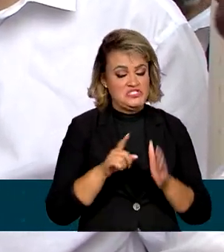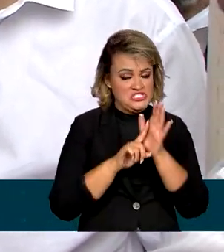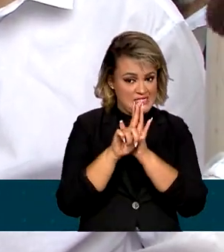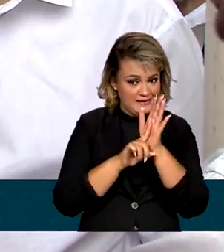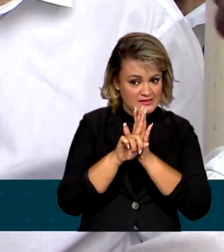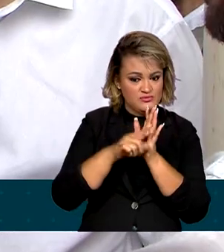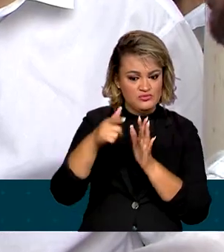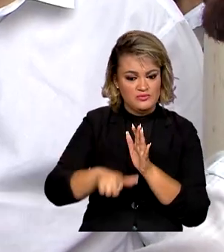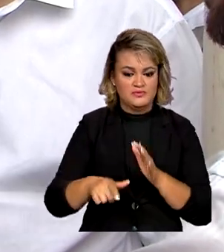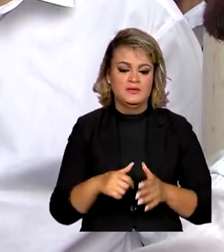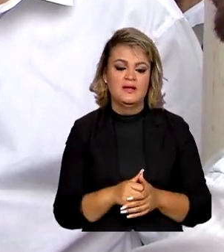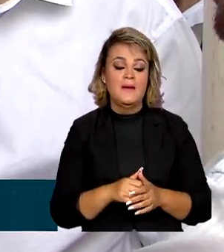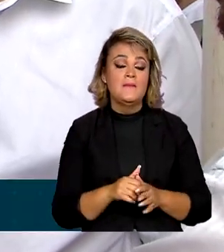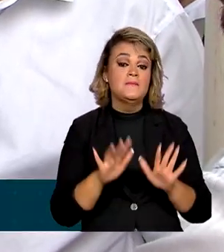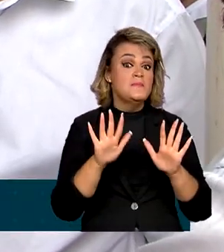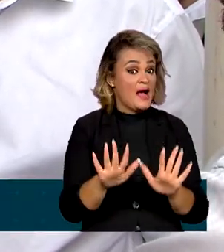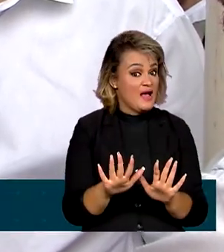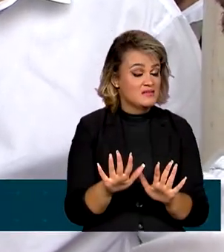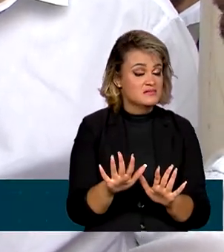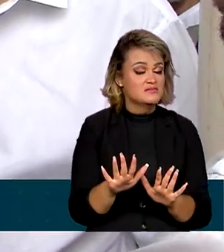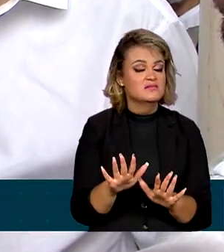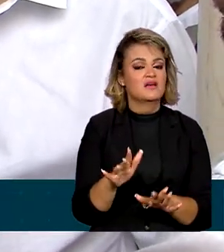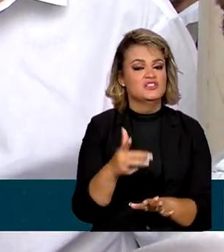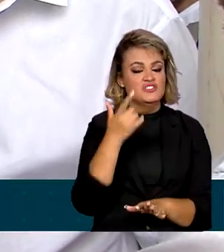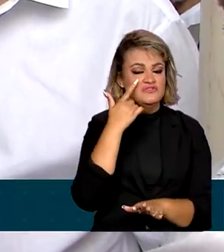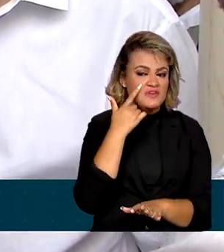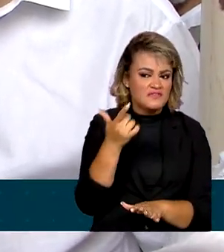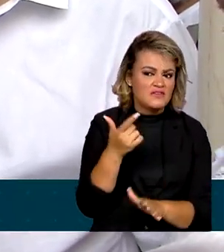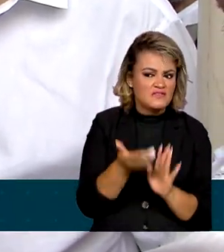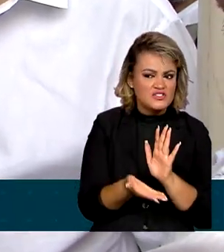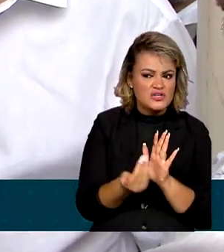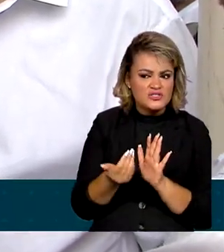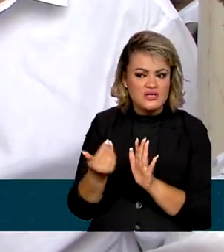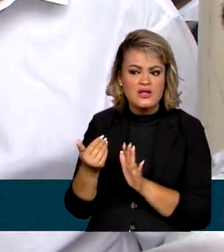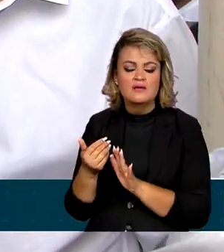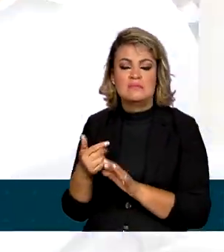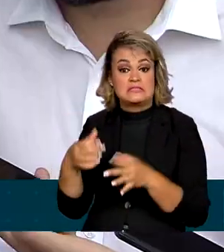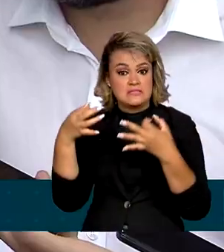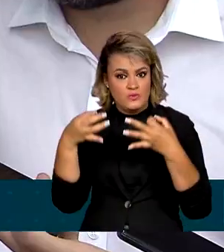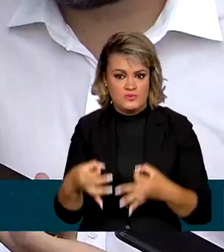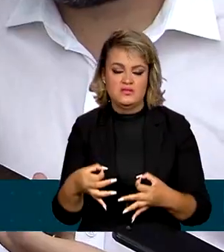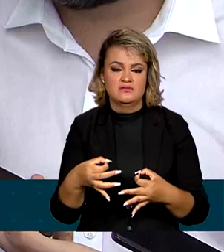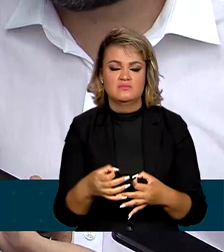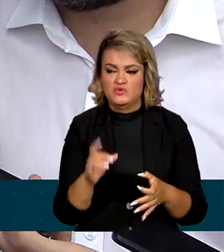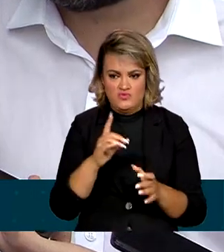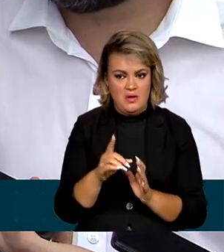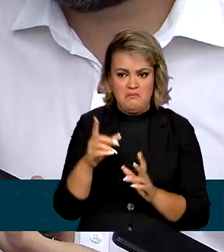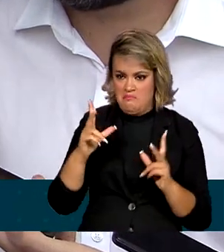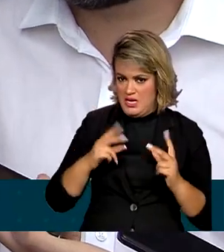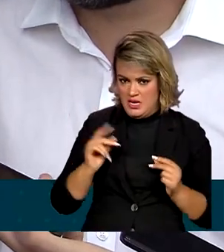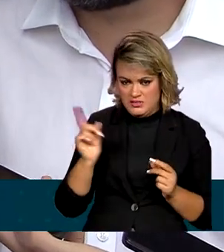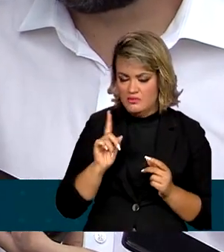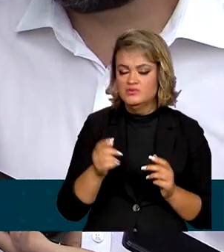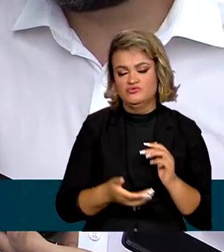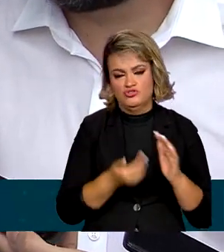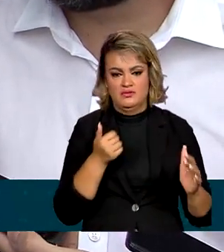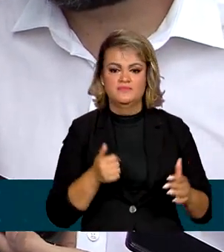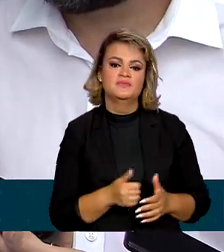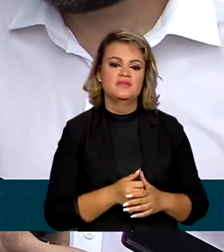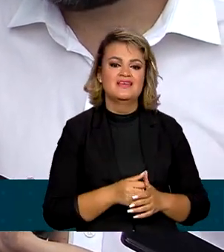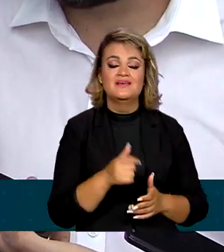irregularidade, mas queremos fazer a retirada com muita segurança. Nós temos ali, infelizmente,